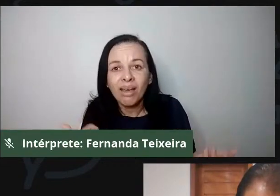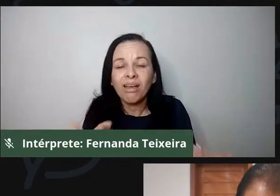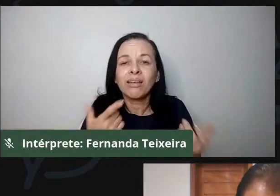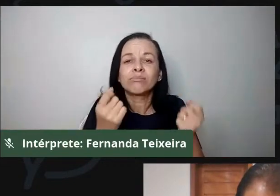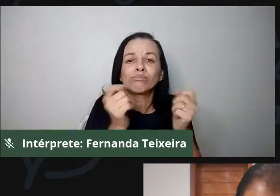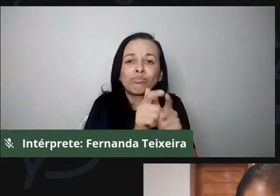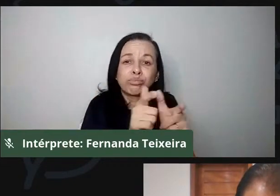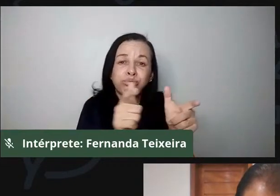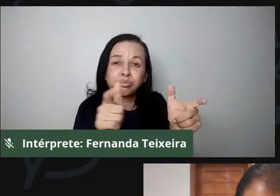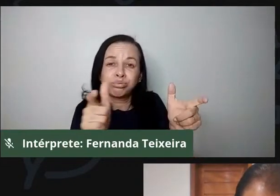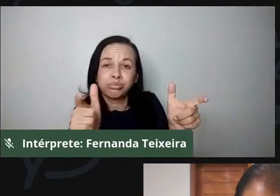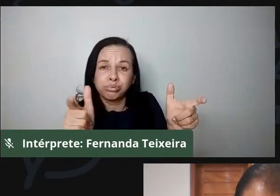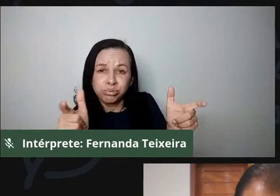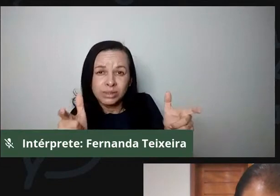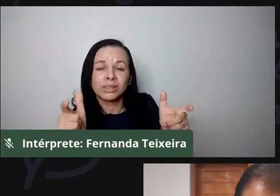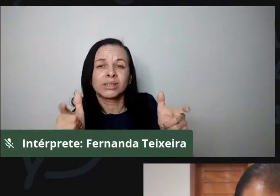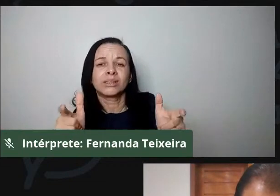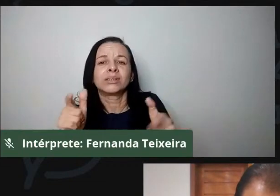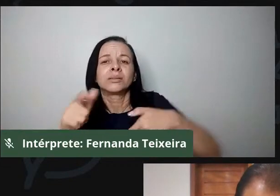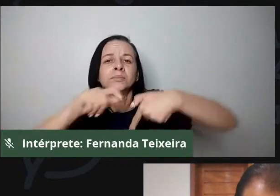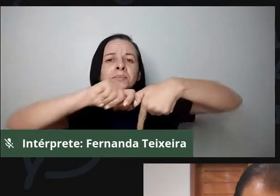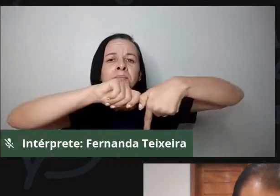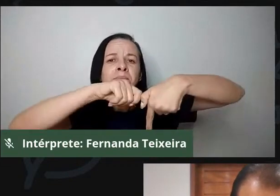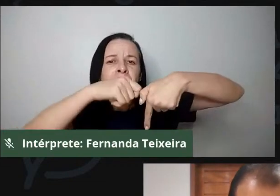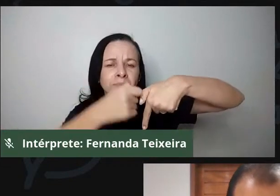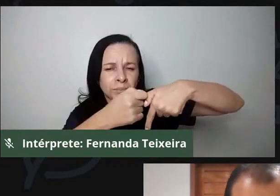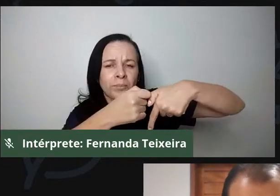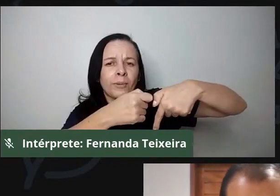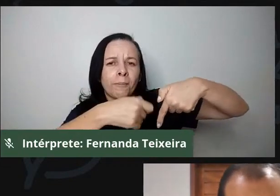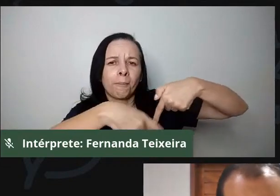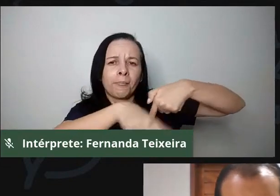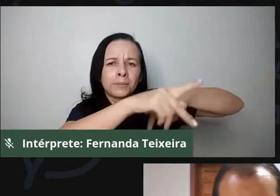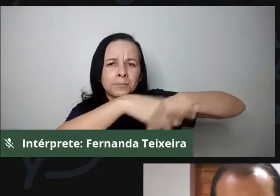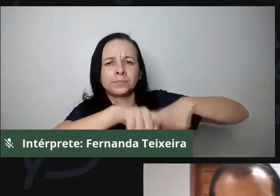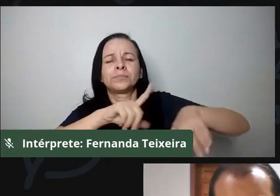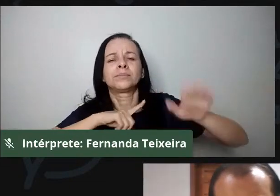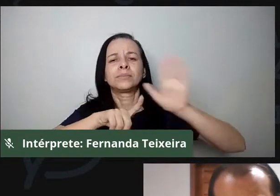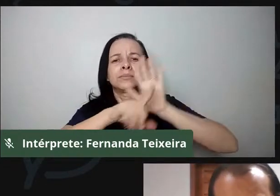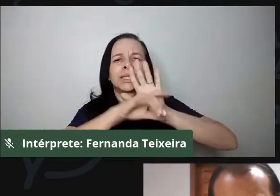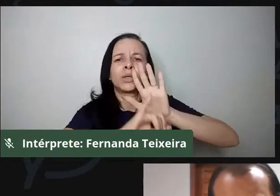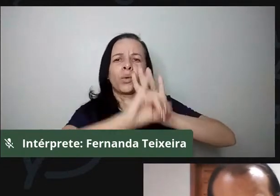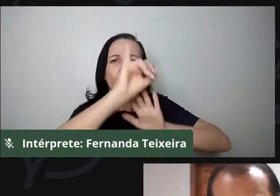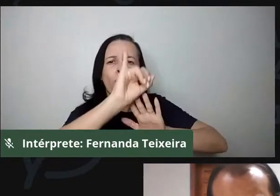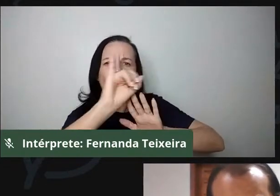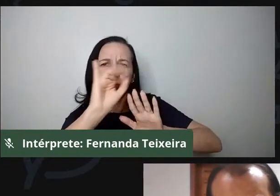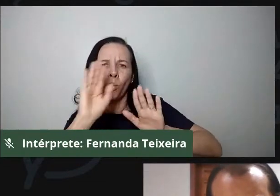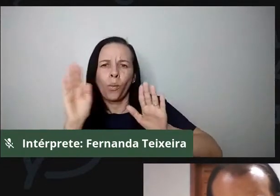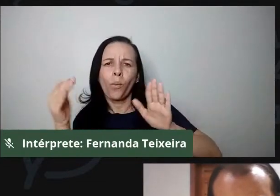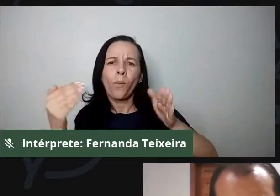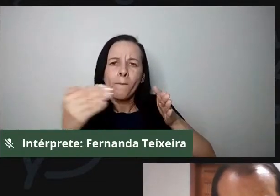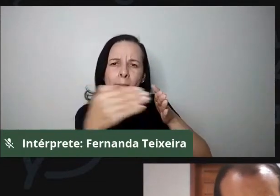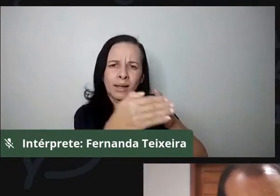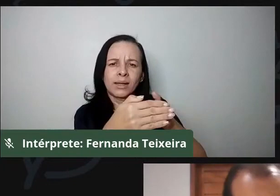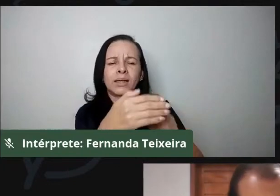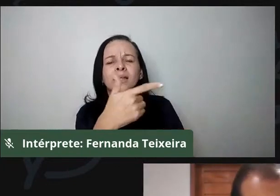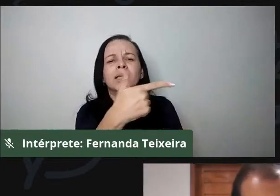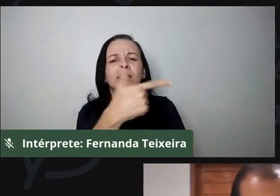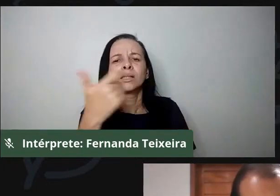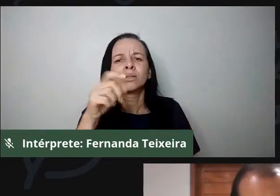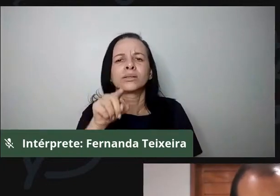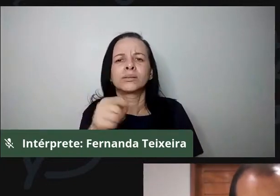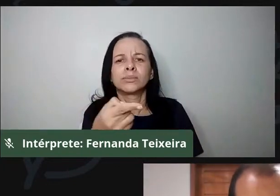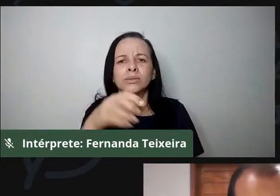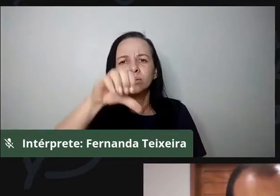estão em área pública do estado, existe uma lei específica, que é a lei de 12.910, que diz que